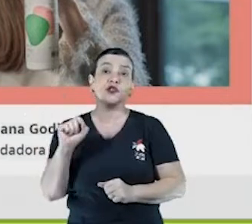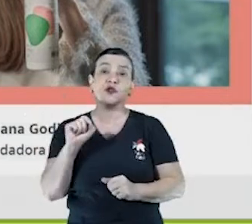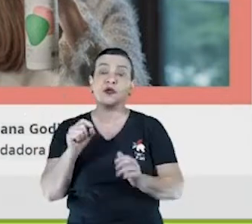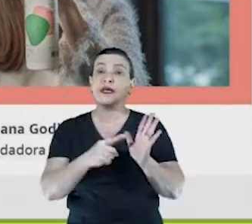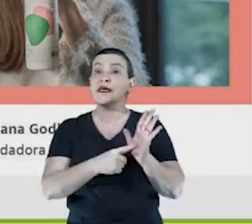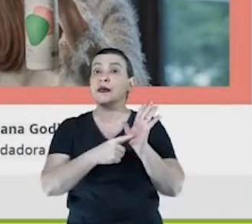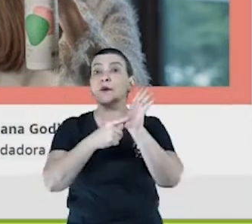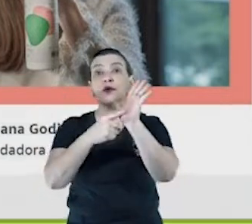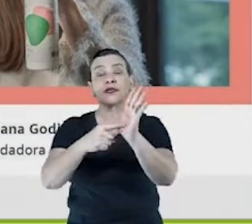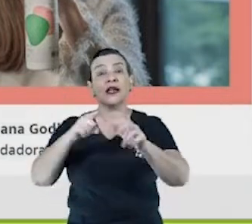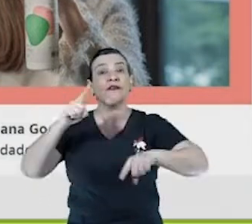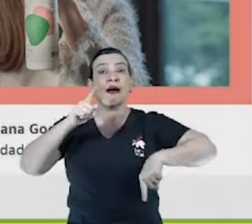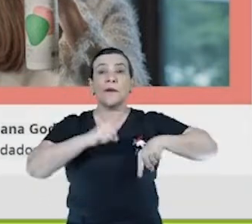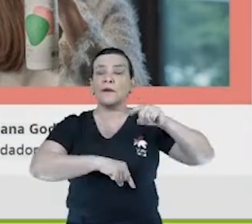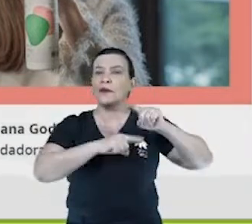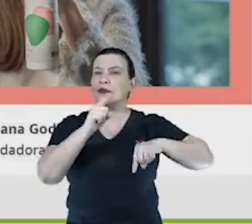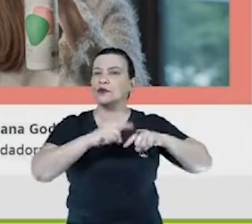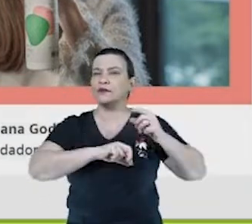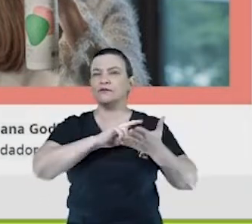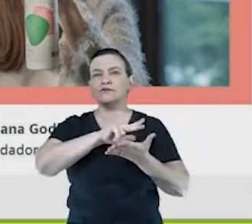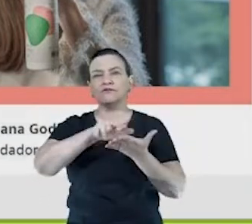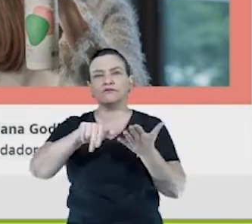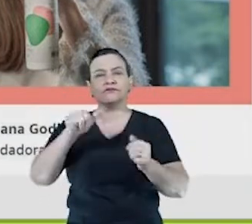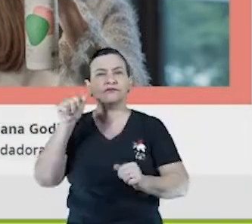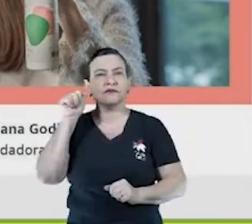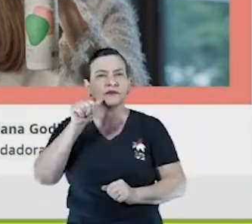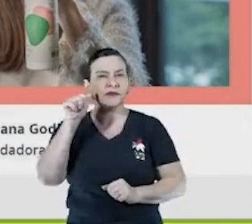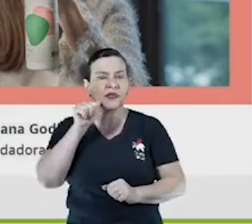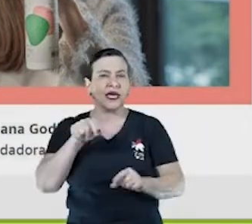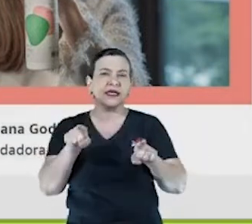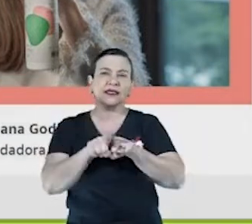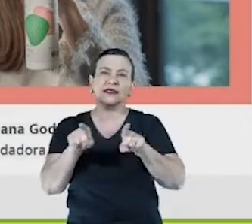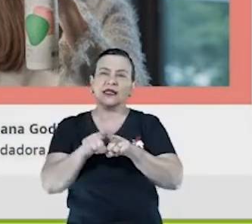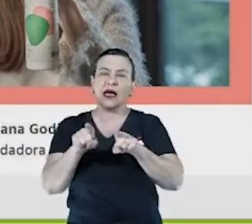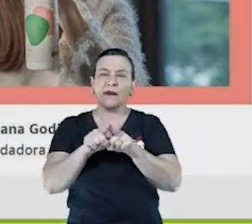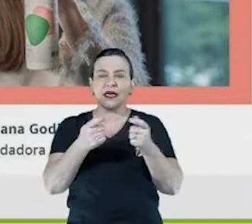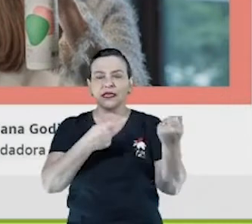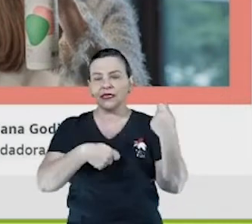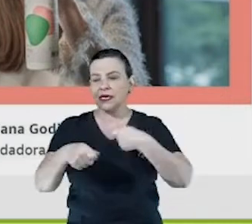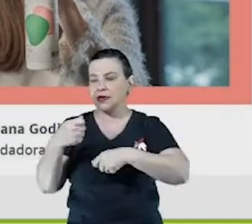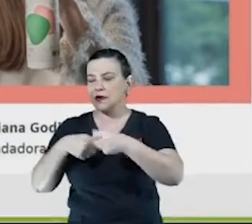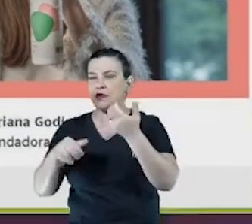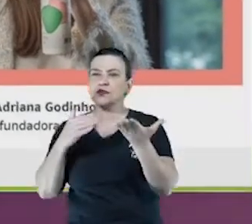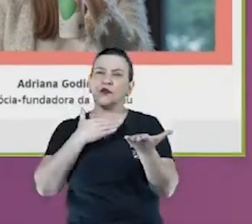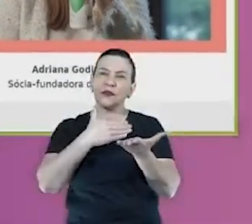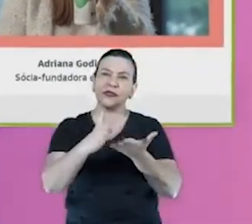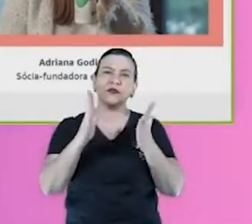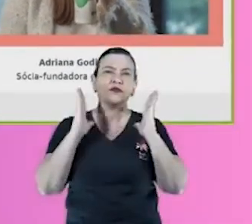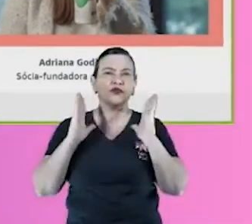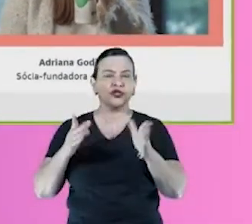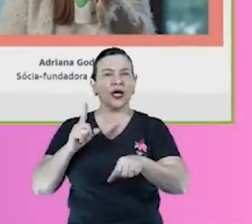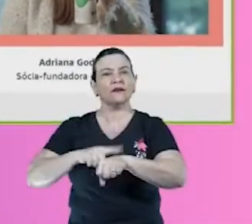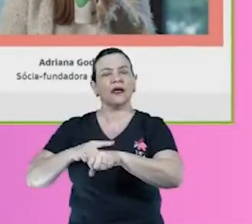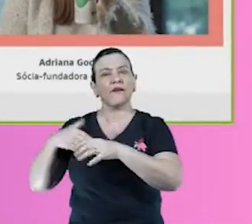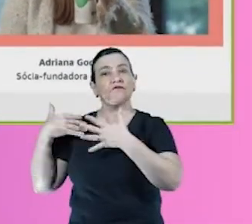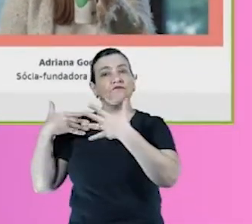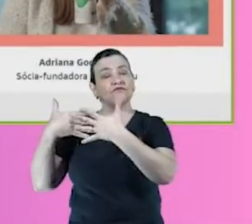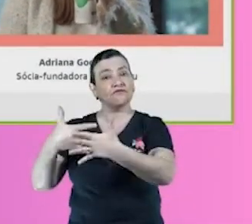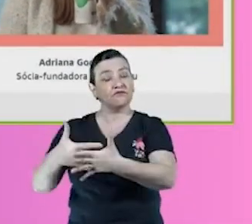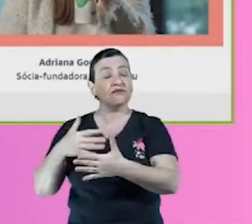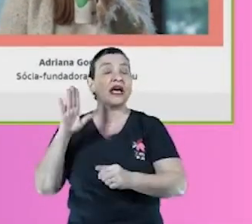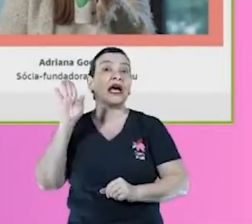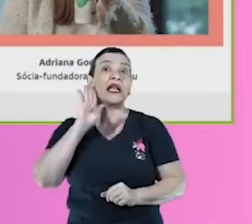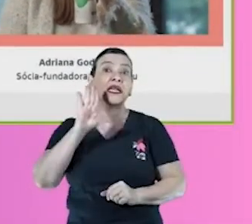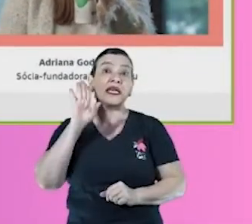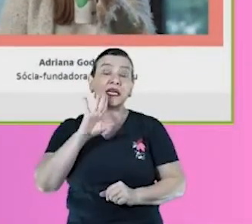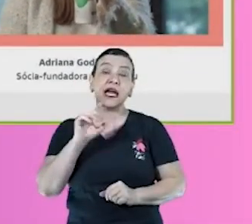vários produtos de mulheres empreendedoras, de pequenos negócios que estavam iniciando algumas já há algum tempo. Mas foi super legal, a gente tinha não só o